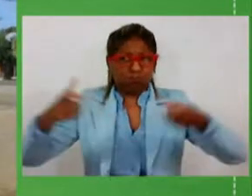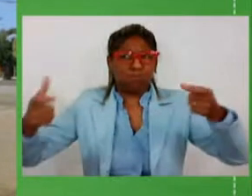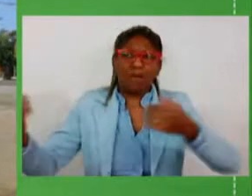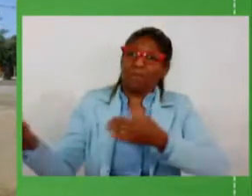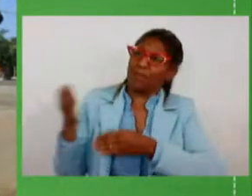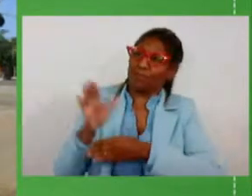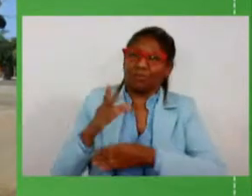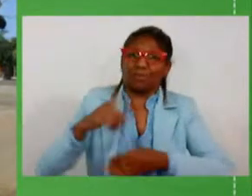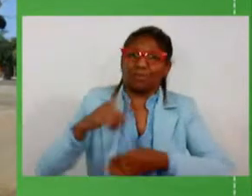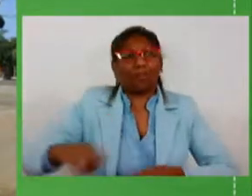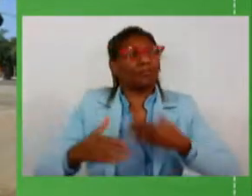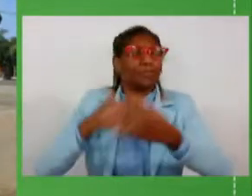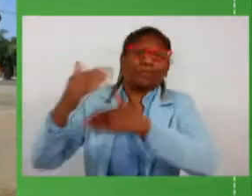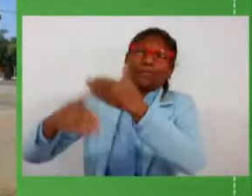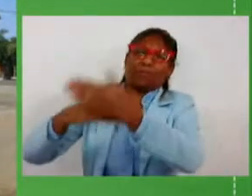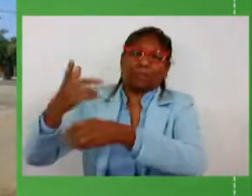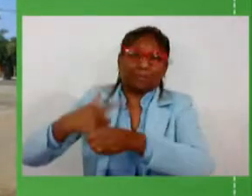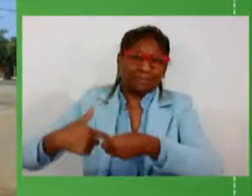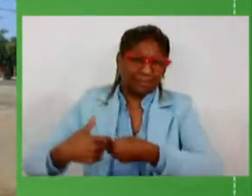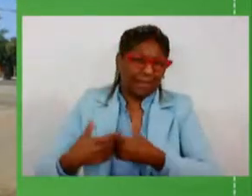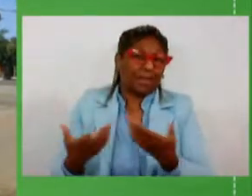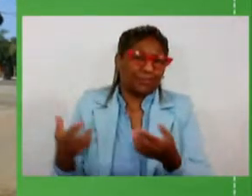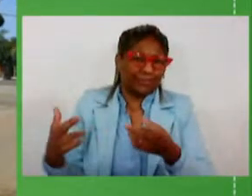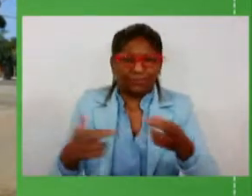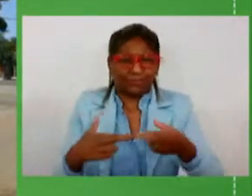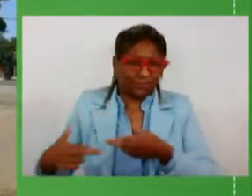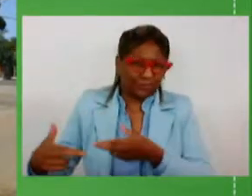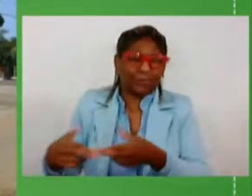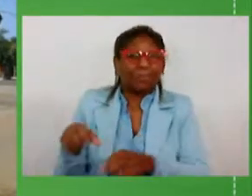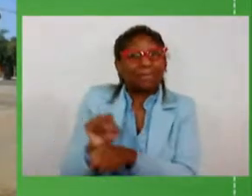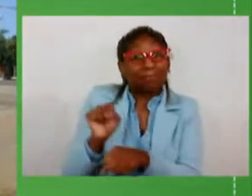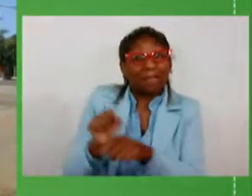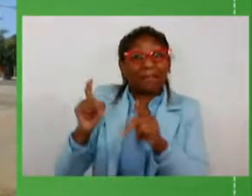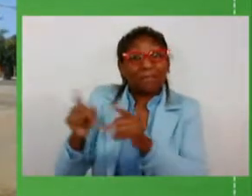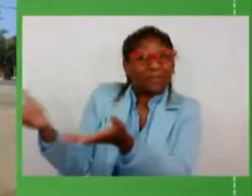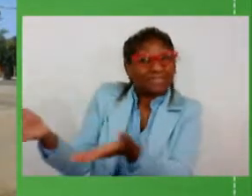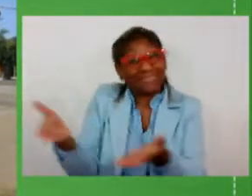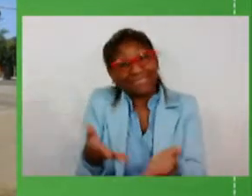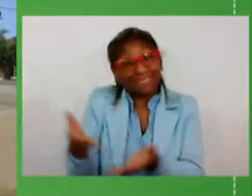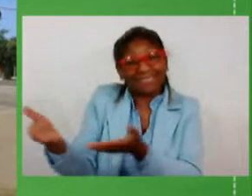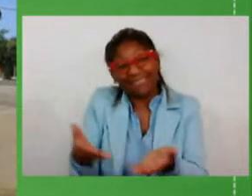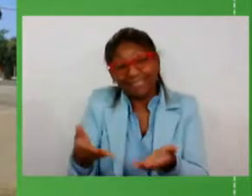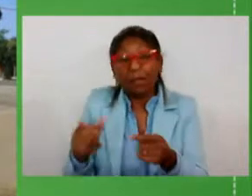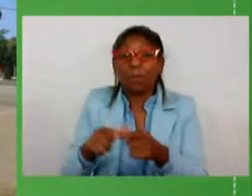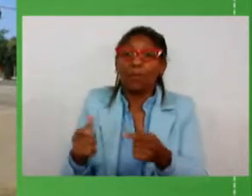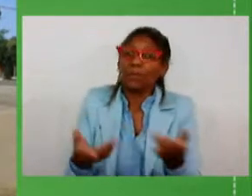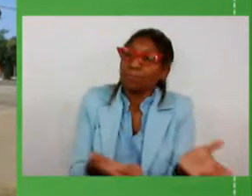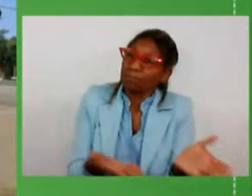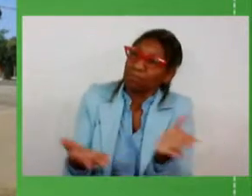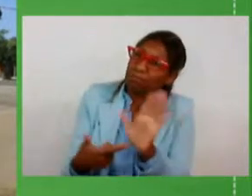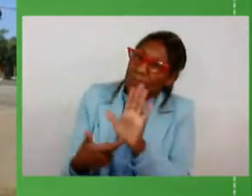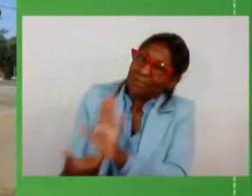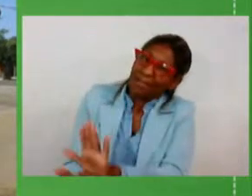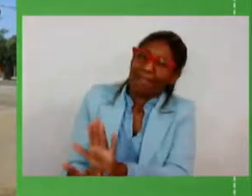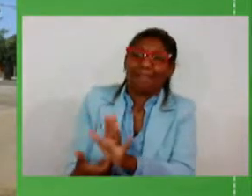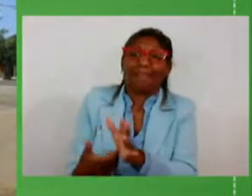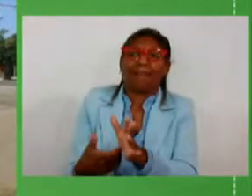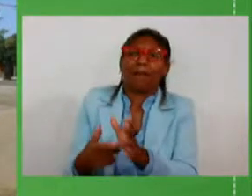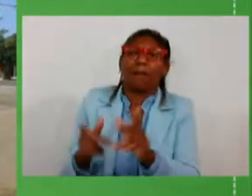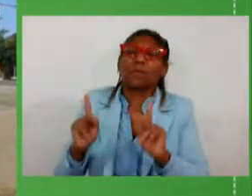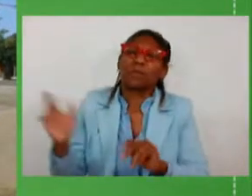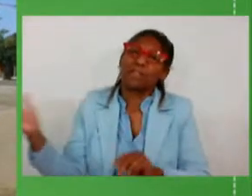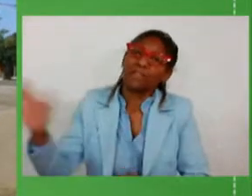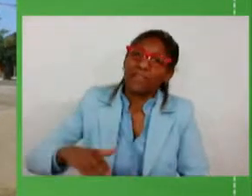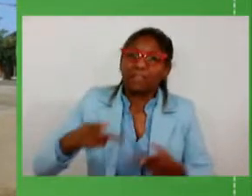aqui no desenvolvimento na região esperar as pessoas poder servir as pessoas que vão vir de fora que vão vir